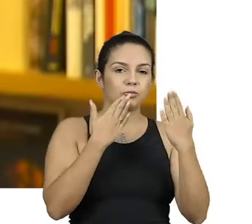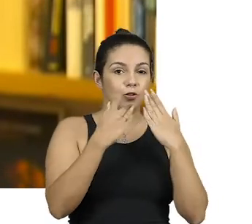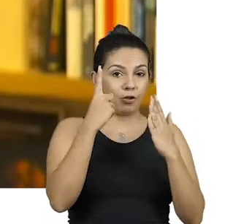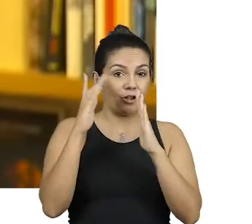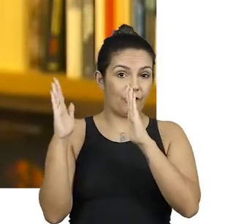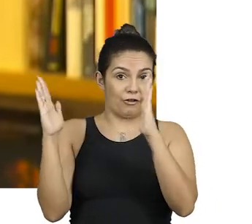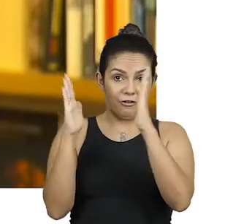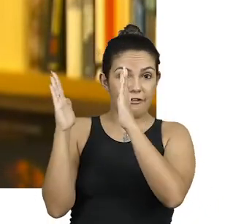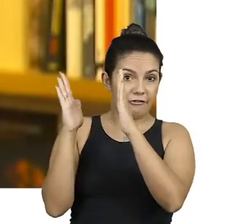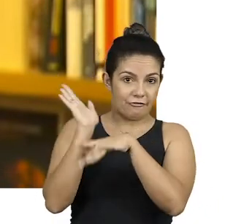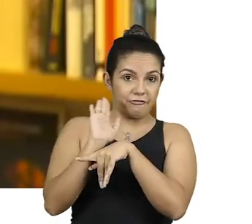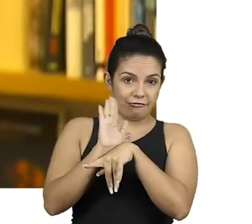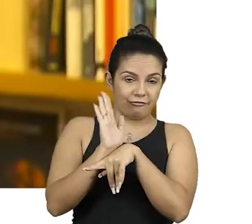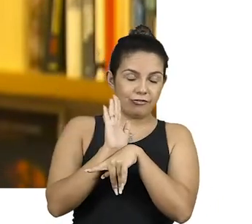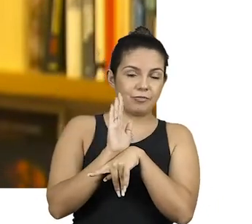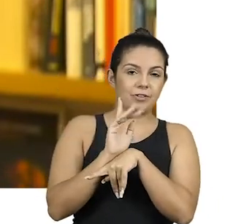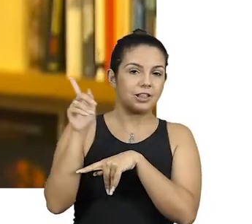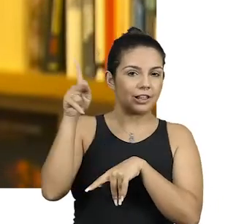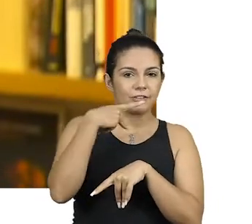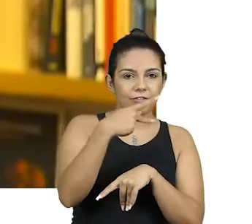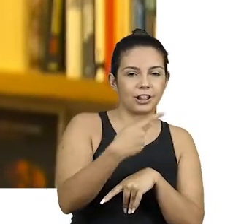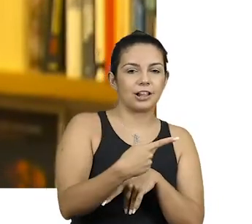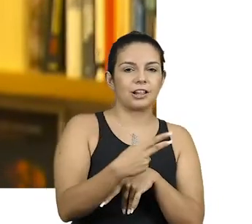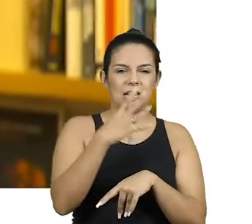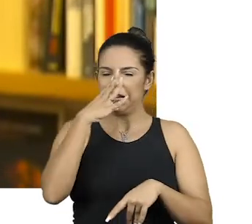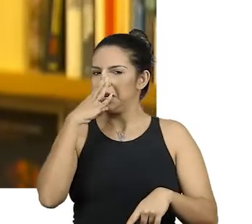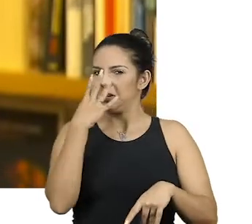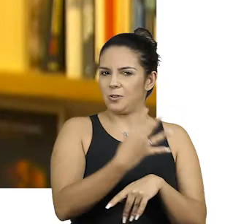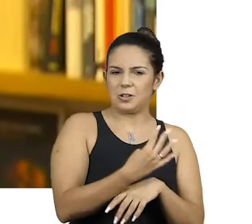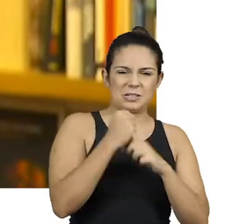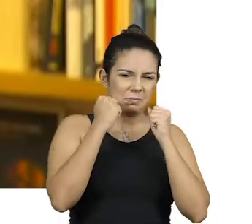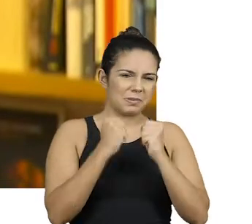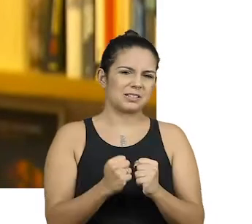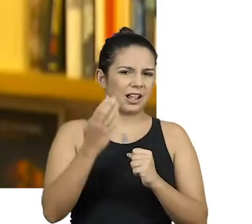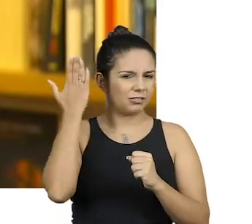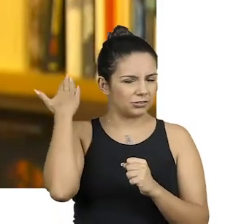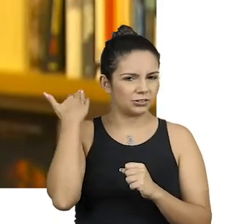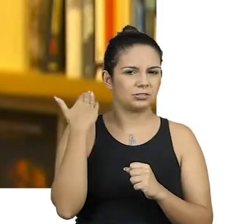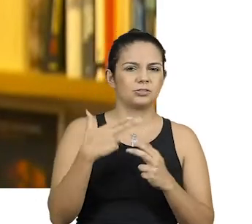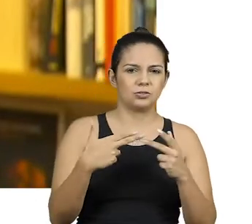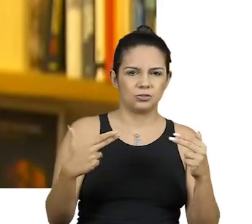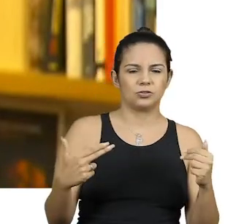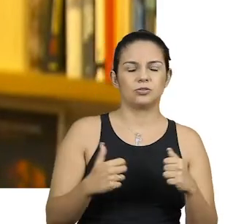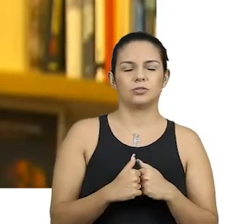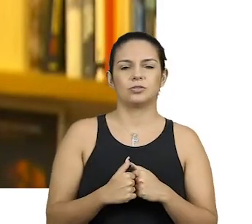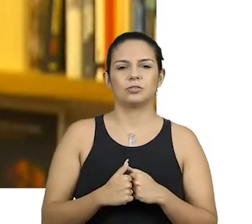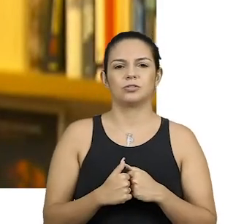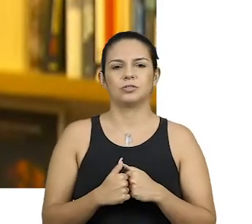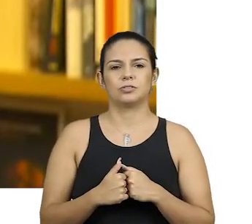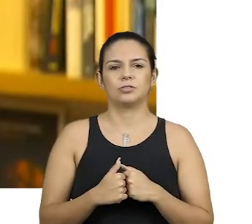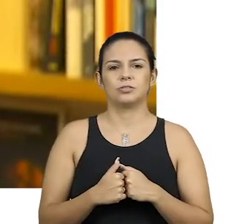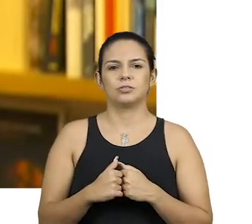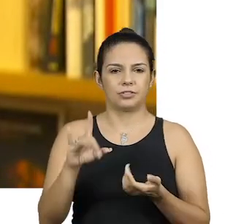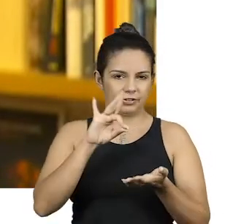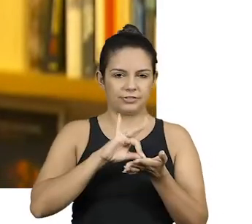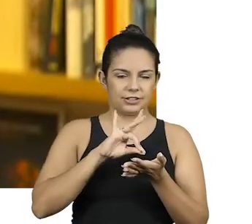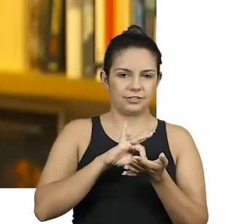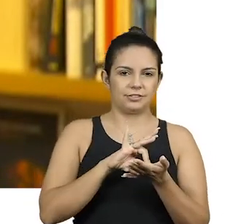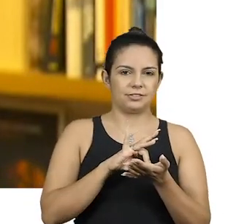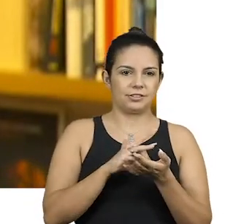cena do filme em que ele fala das acusações que pesavam para ele, aquela coisa totalmente surrealista da